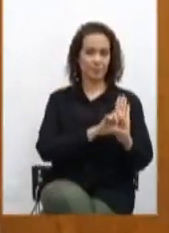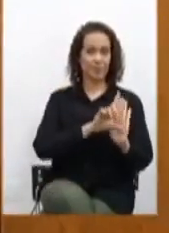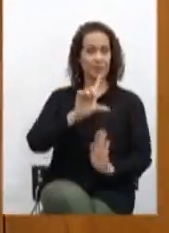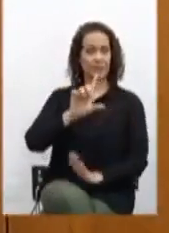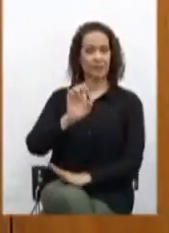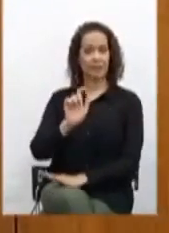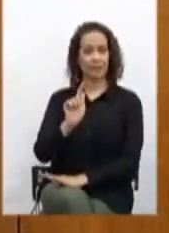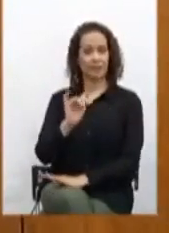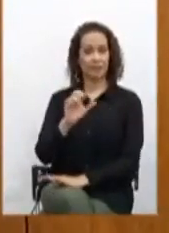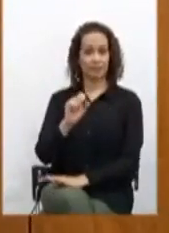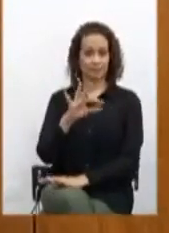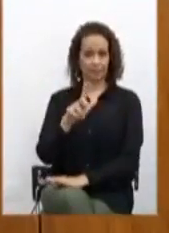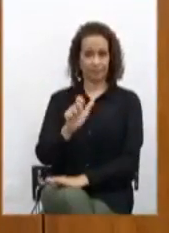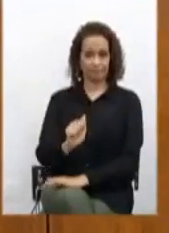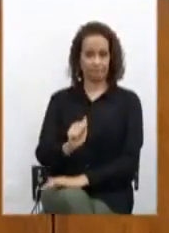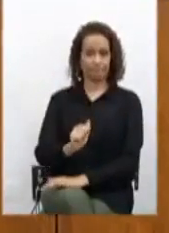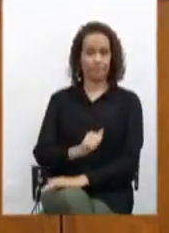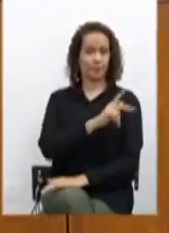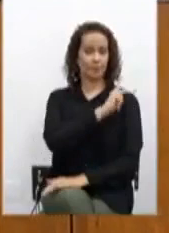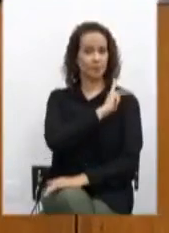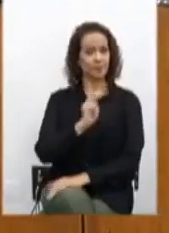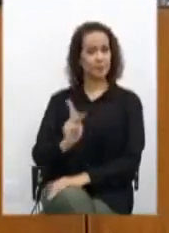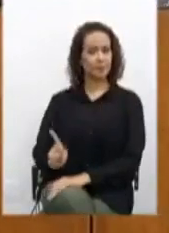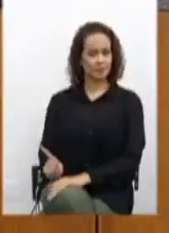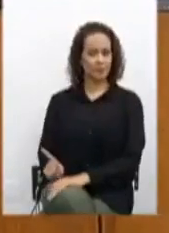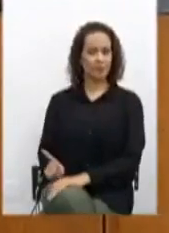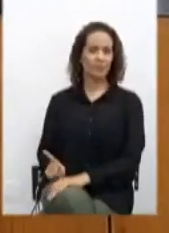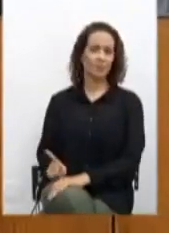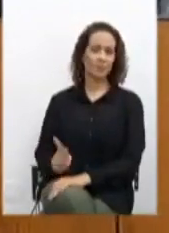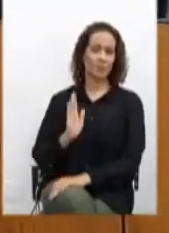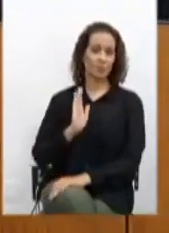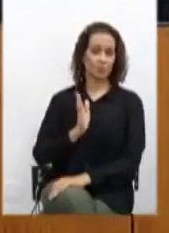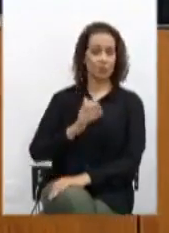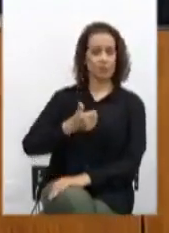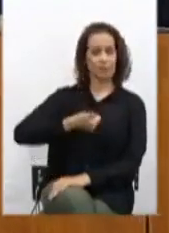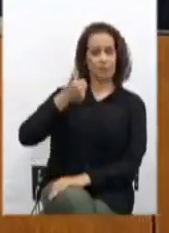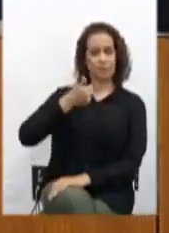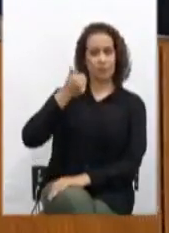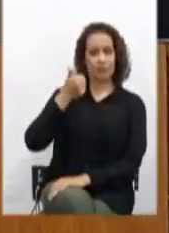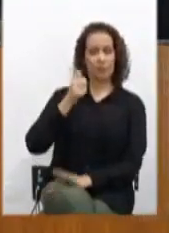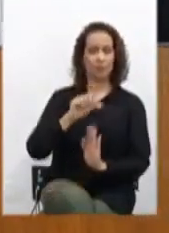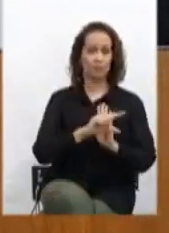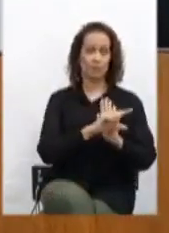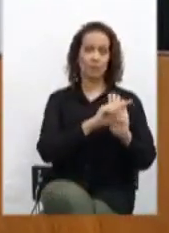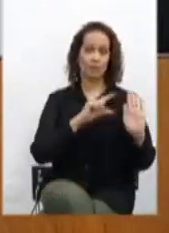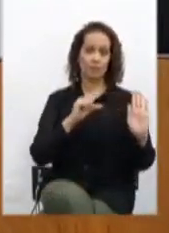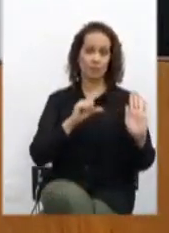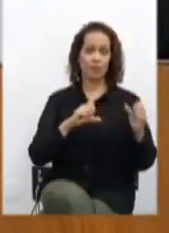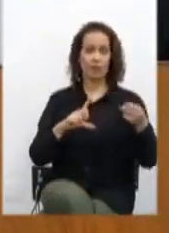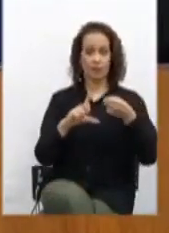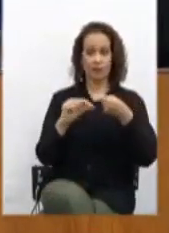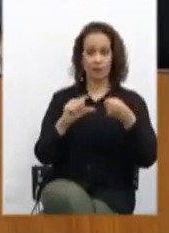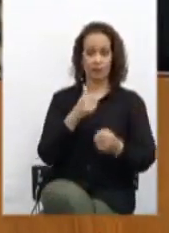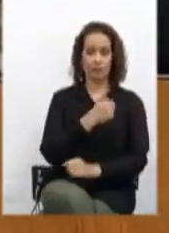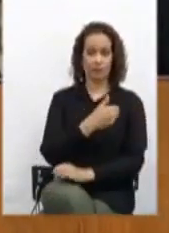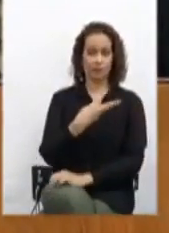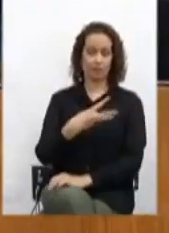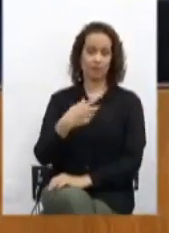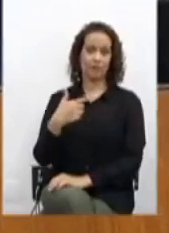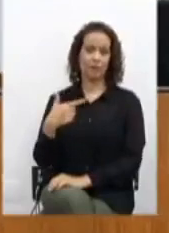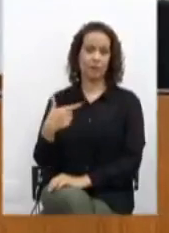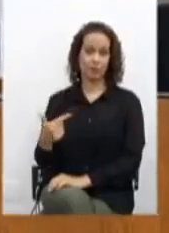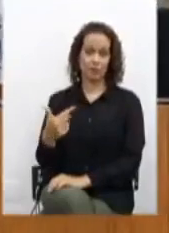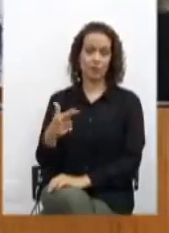A presidência, nos termos do parágrafo 1º do artigo 132 do Regimento Interno,